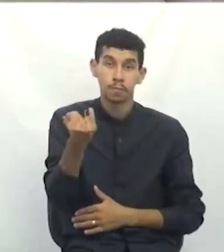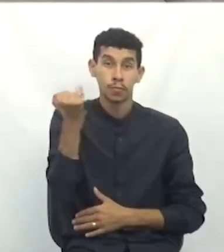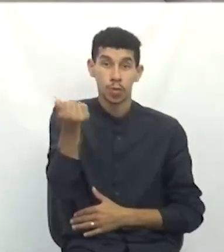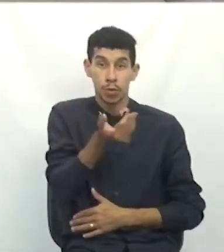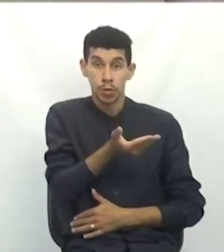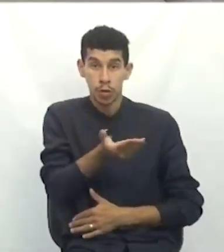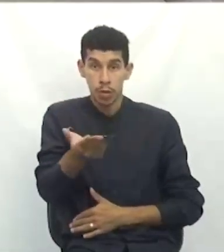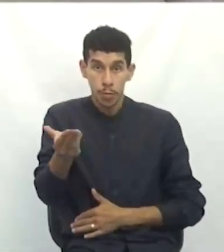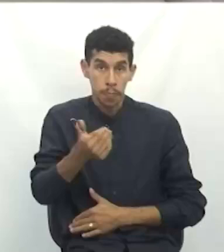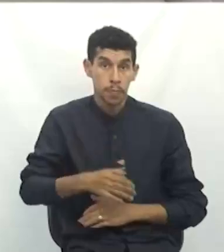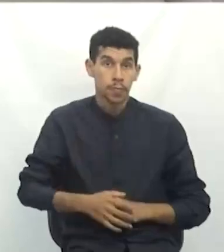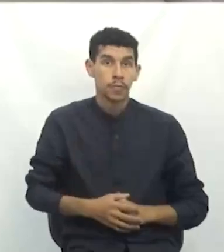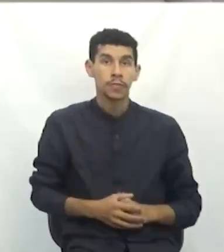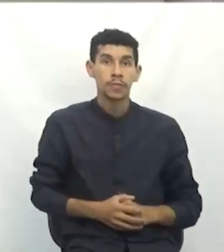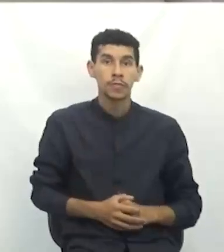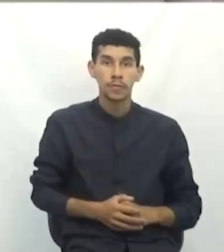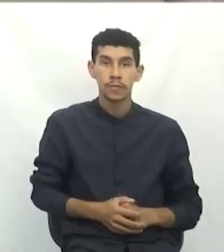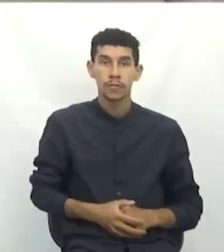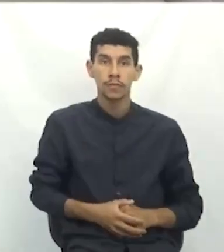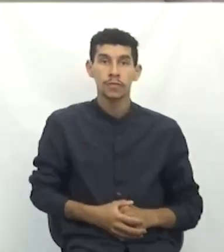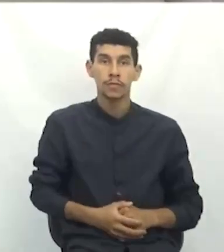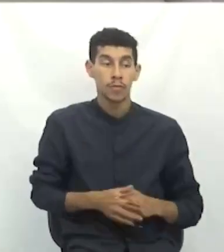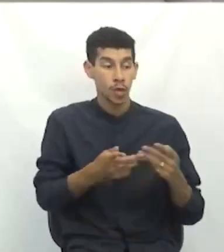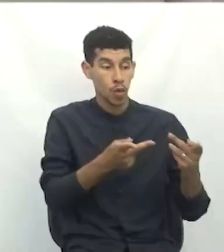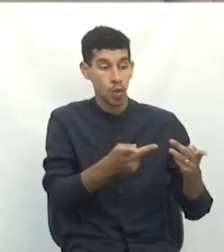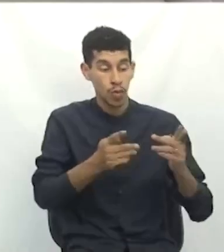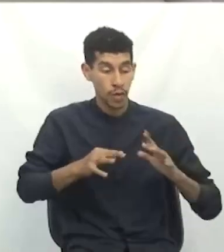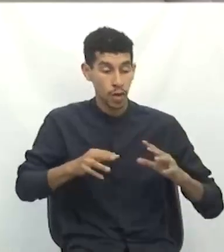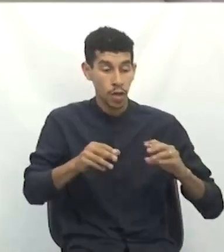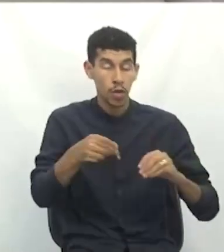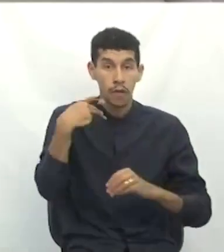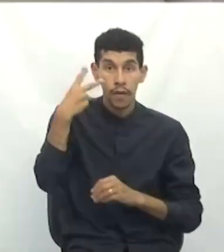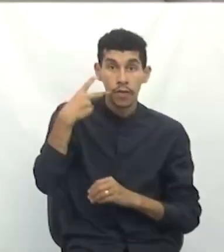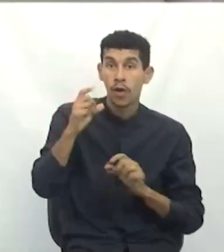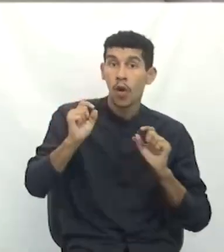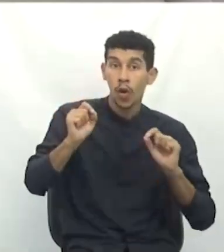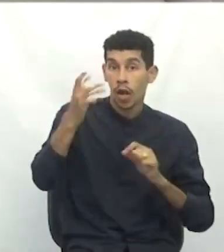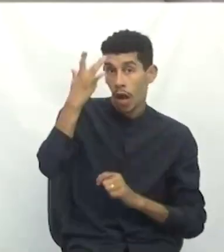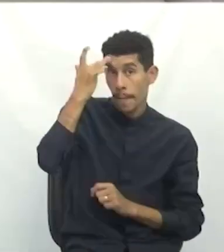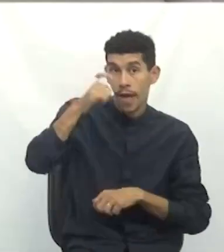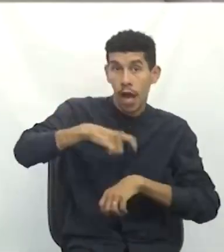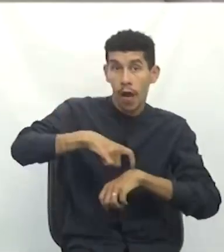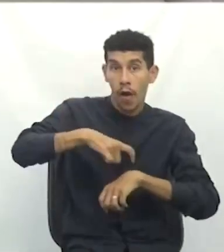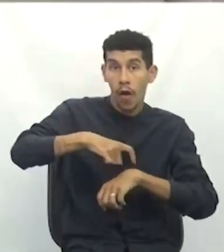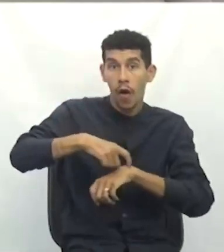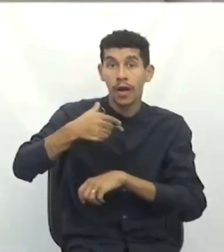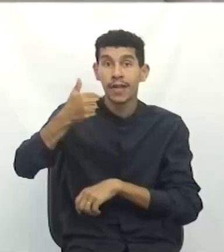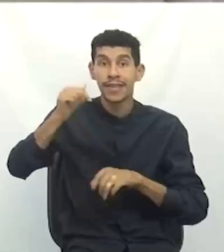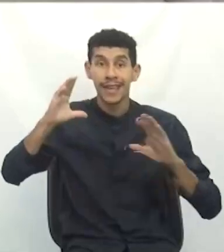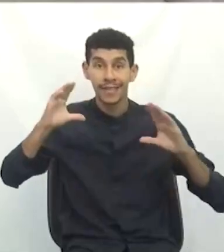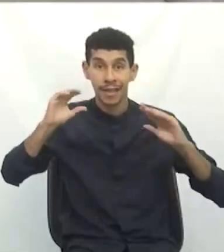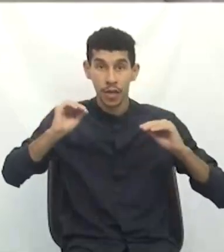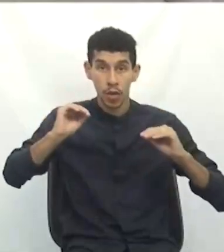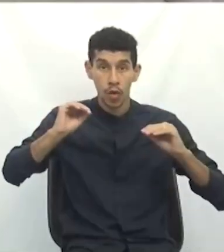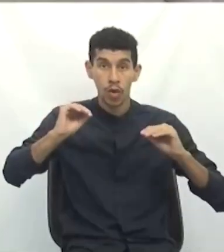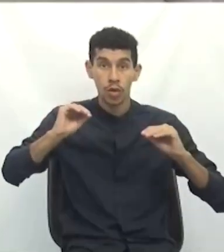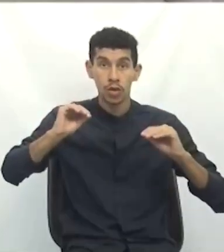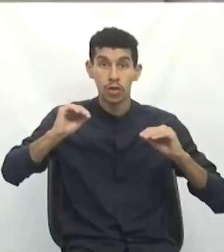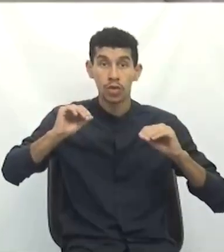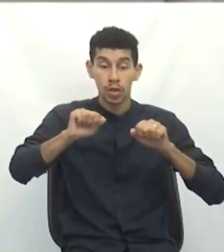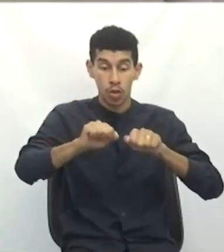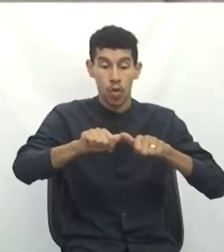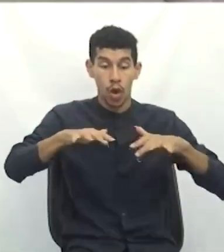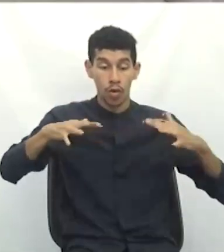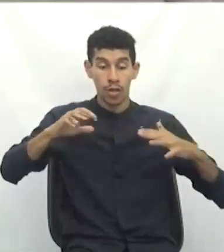é um convite a todos os vereadores para amanhã, às 19 horas, no auditório